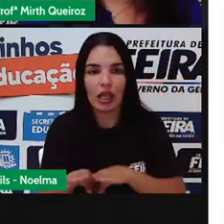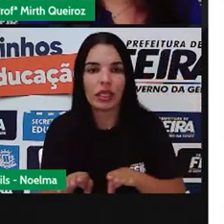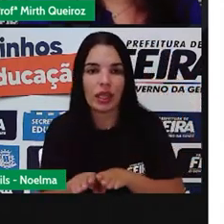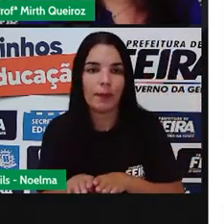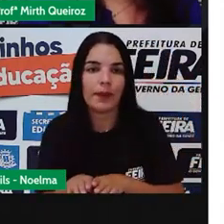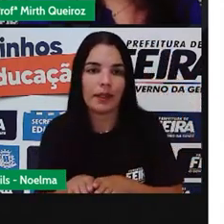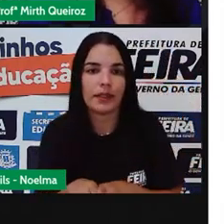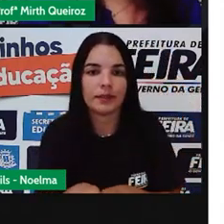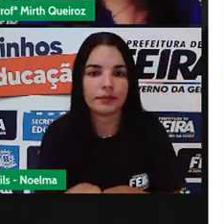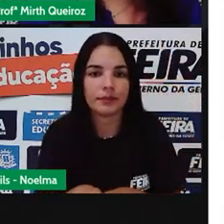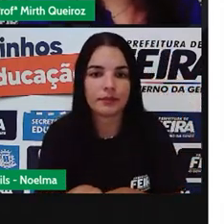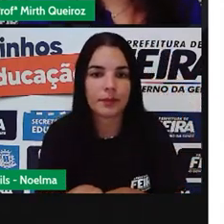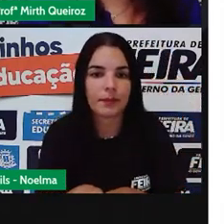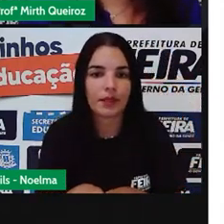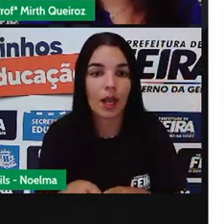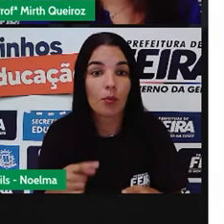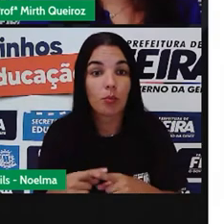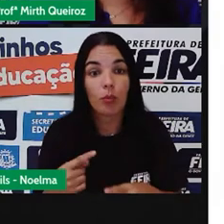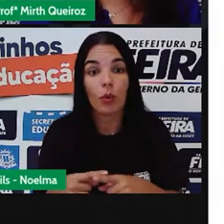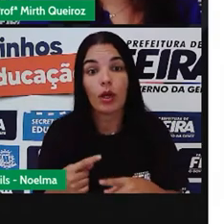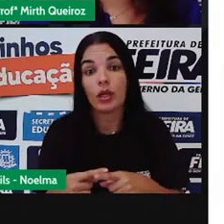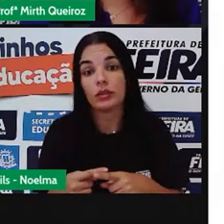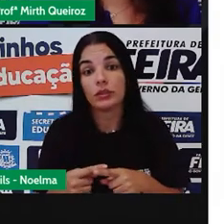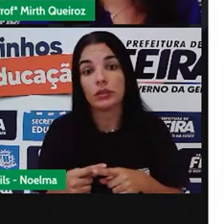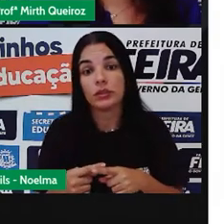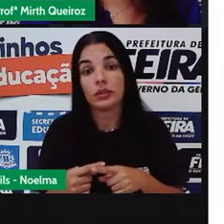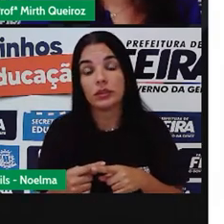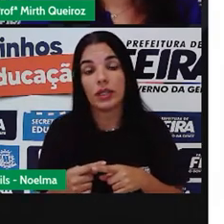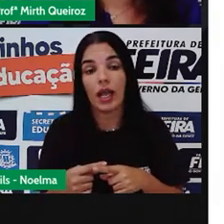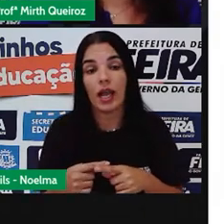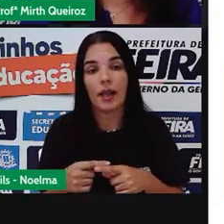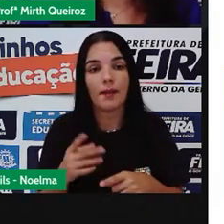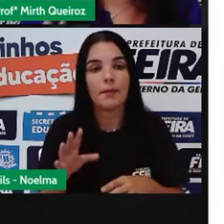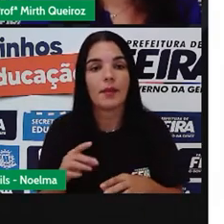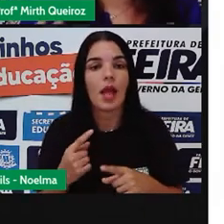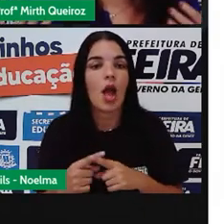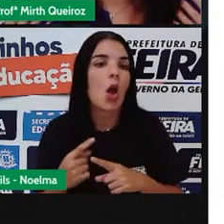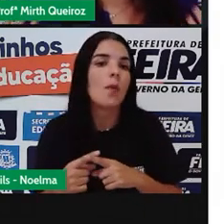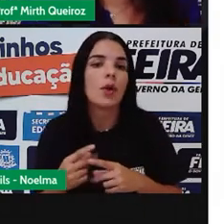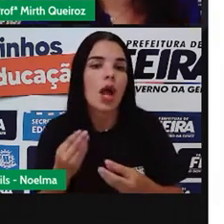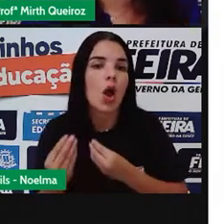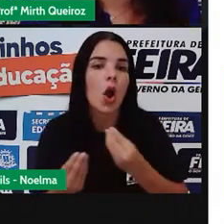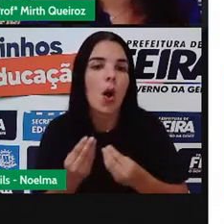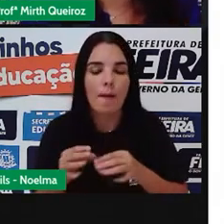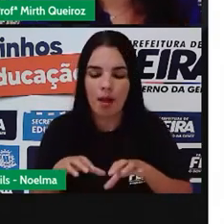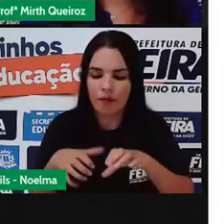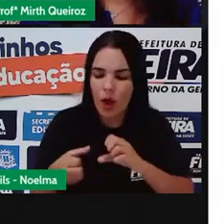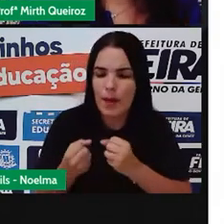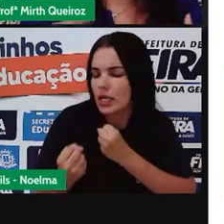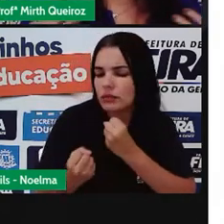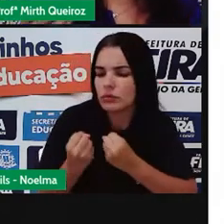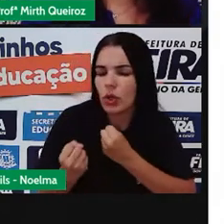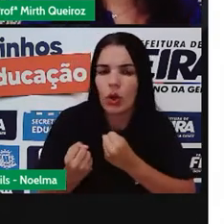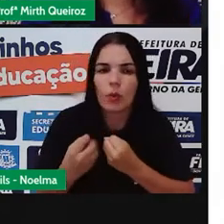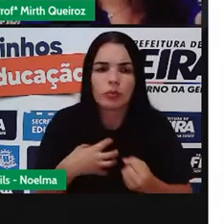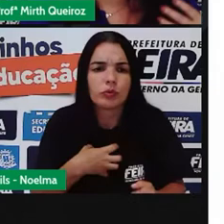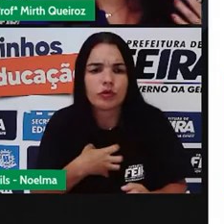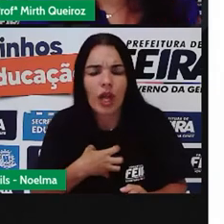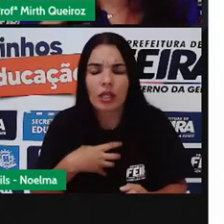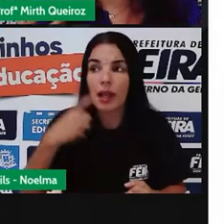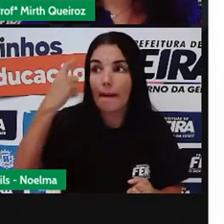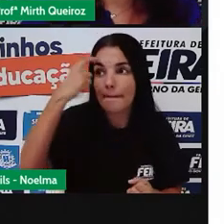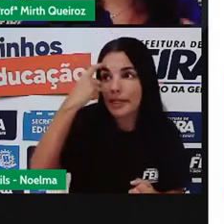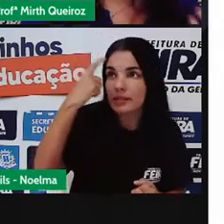as modificações, as transformações psicológicas, a forma de pensar. É quando a gente vai